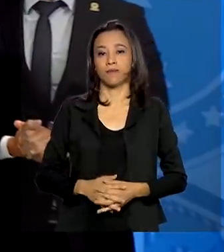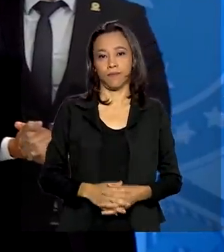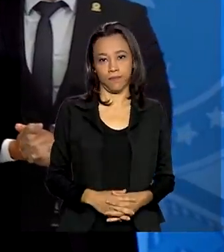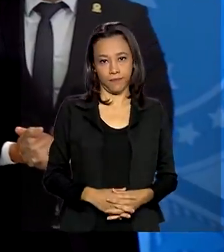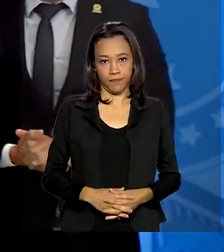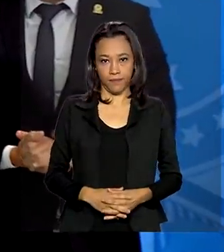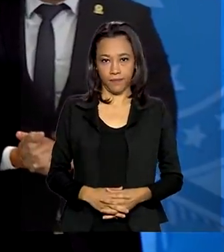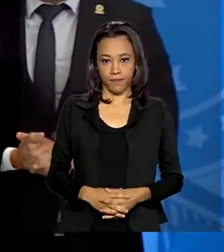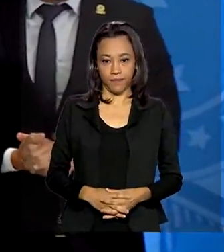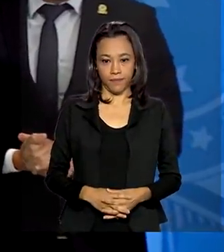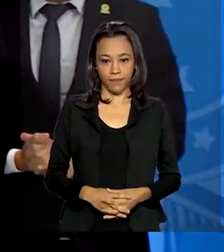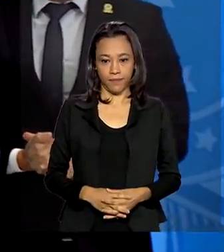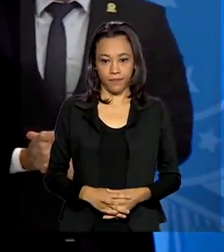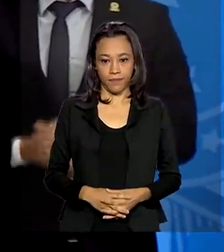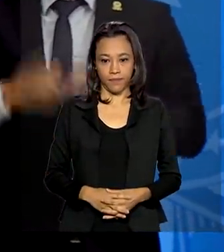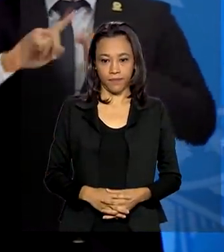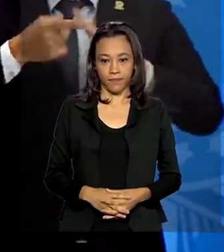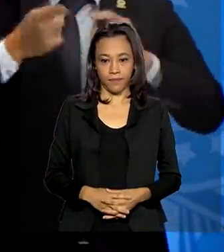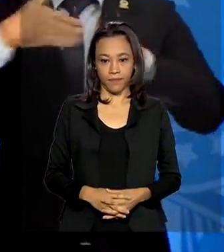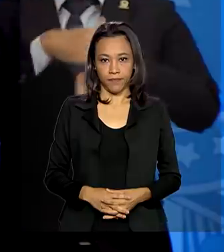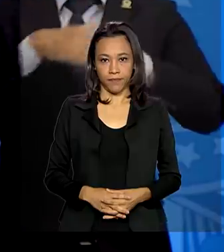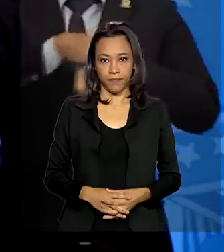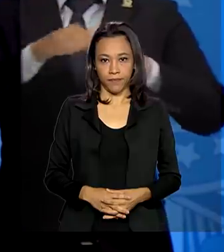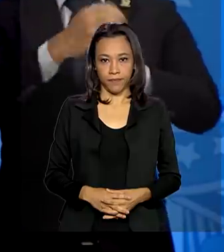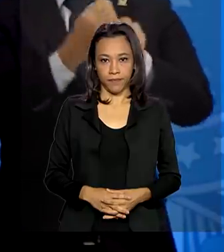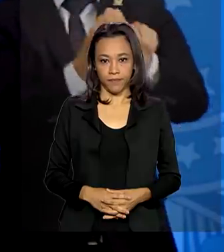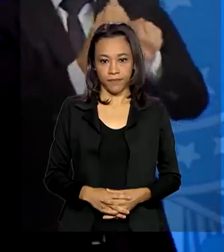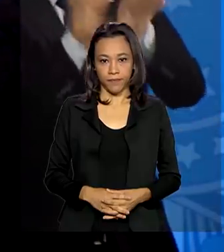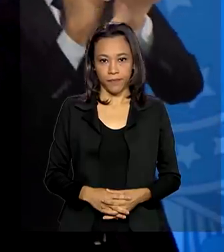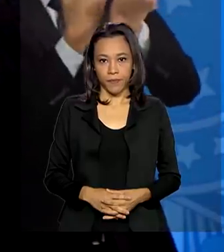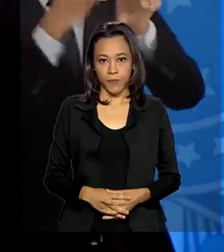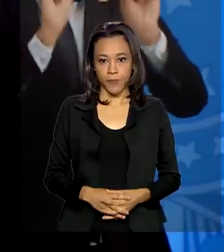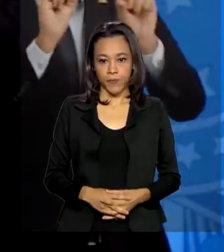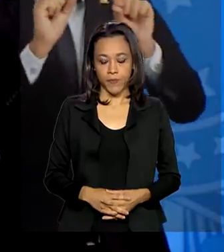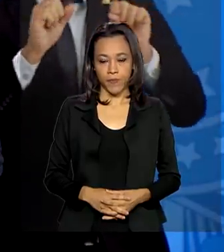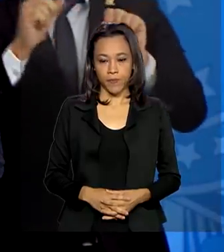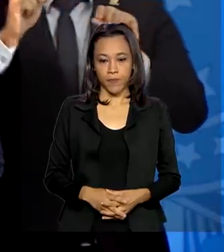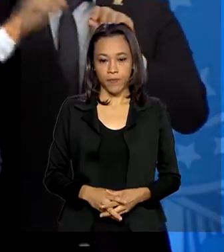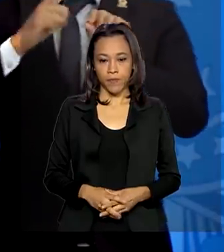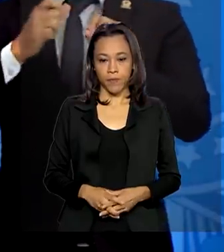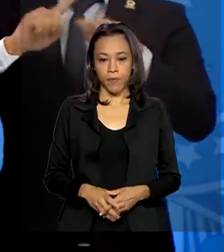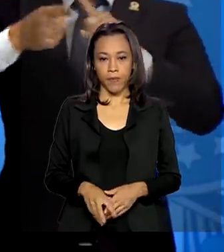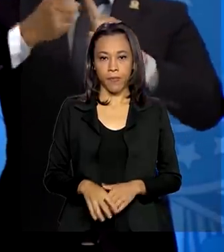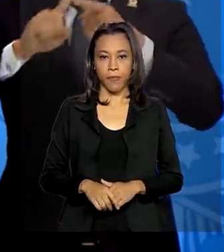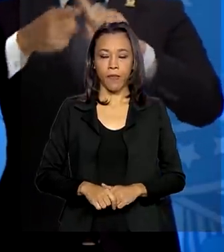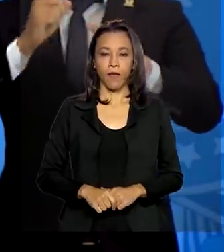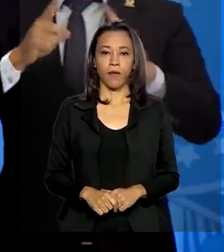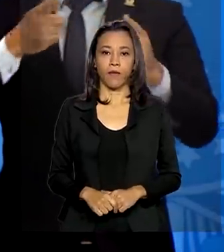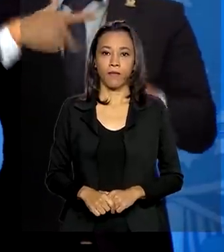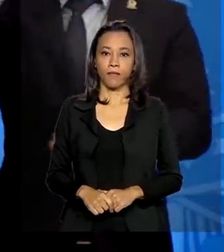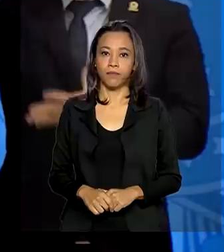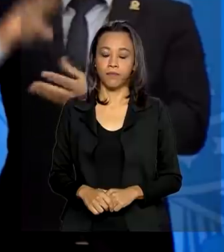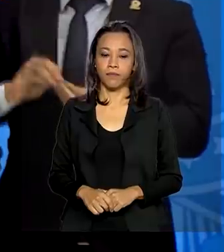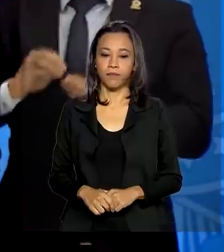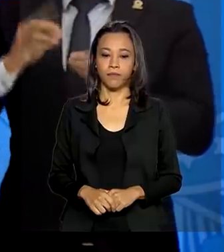entre nós foram as palavras cooperação e entendimento.